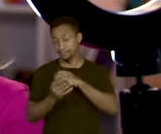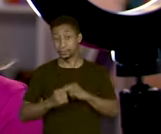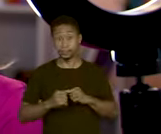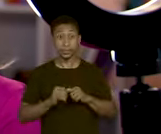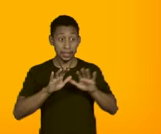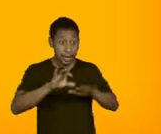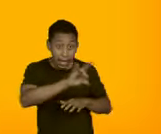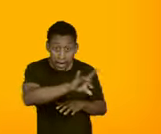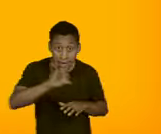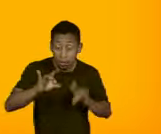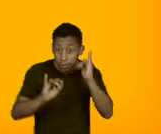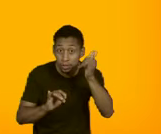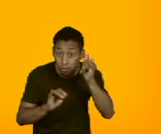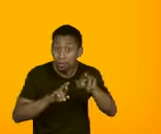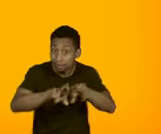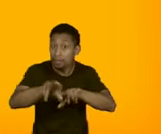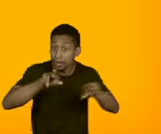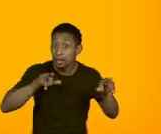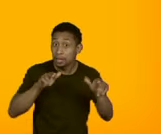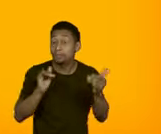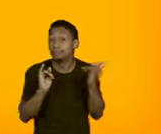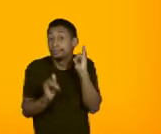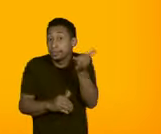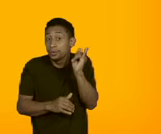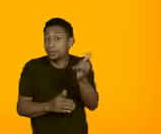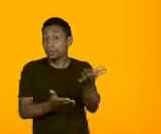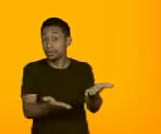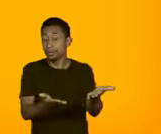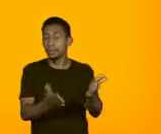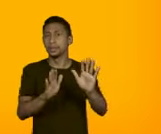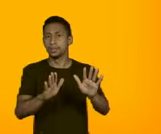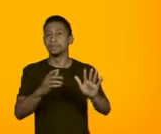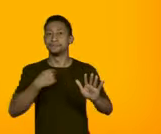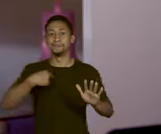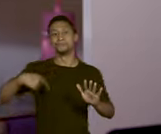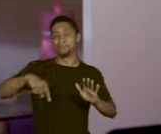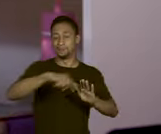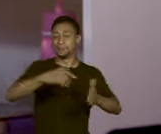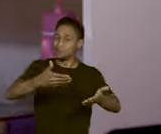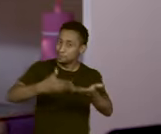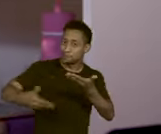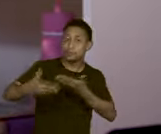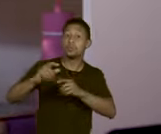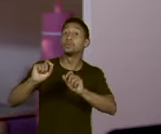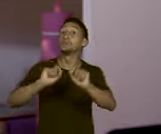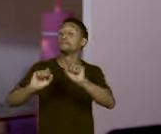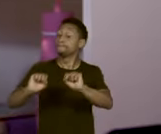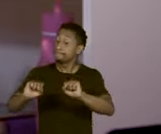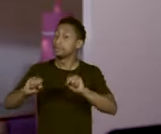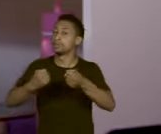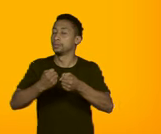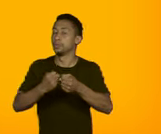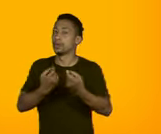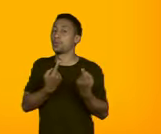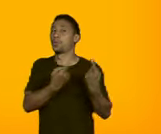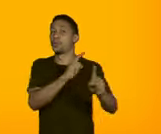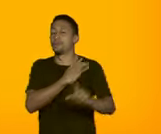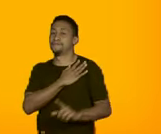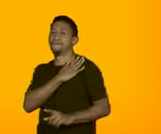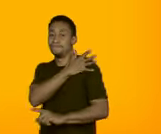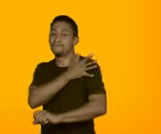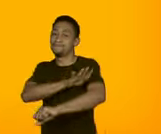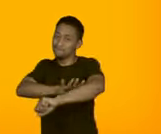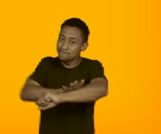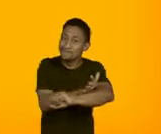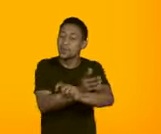vida, uma narrativa diferente pra contar. Mas em comum a todos nós deve estar a luta contra o preconceito e o racismo. É uma luta